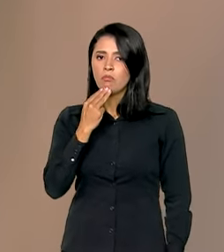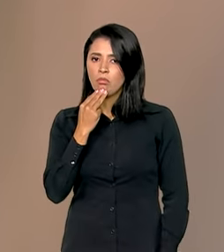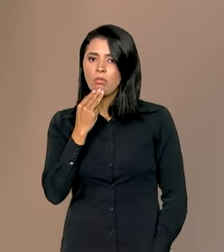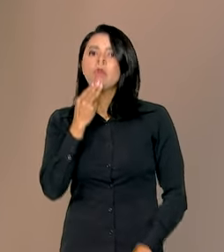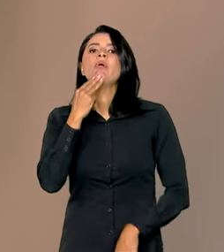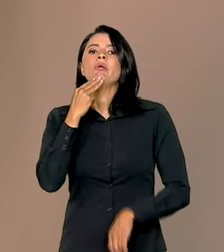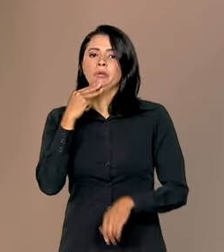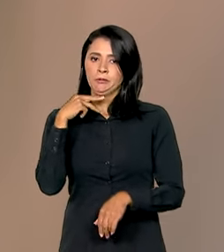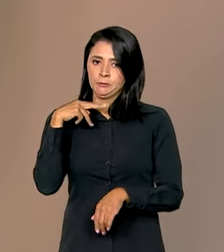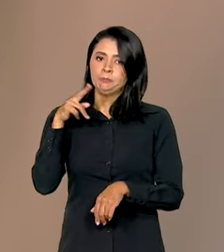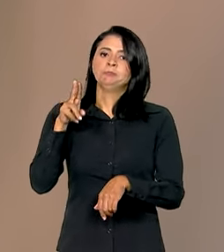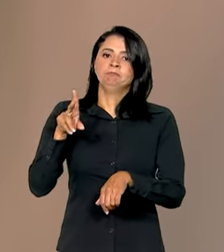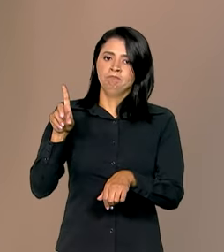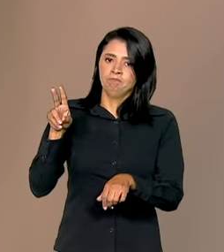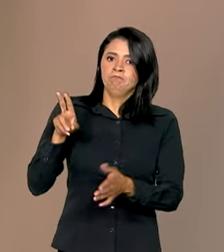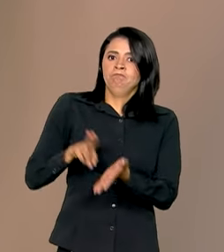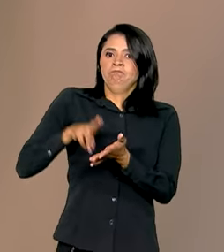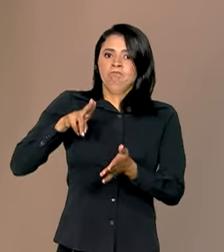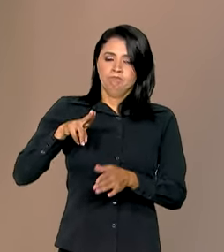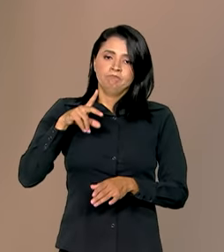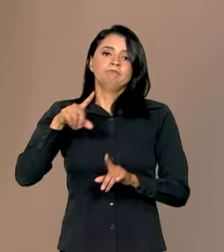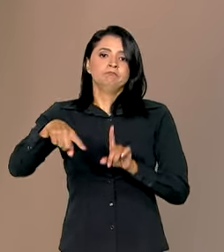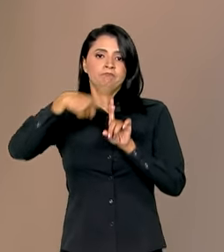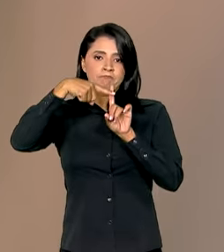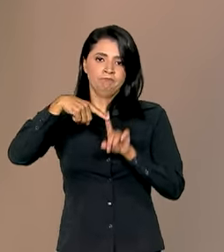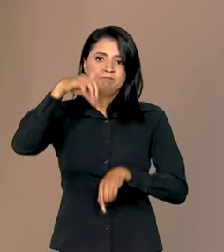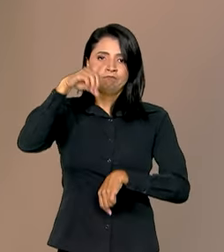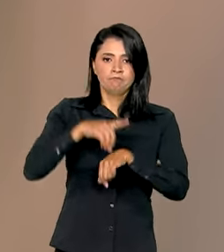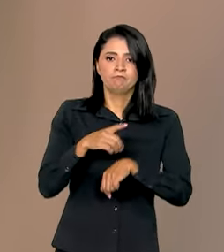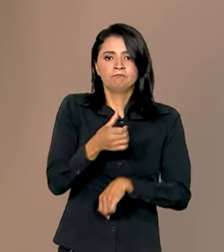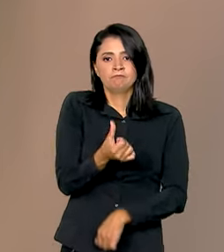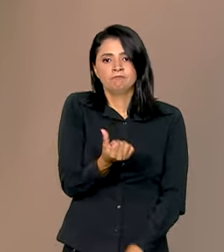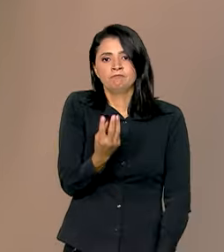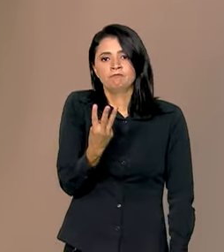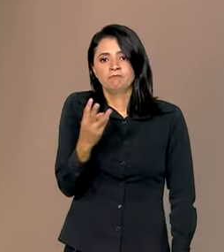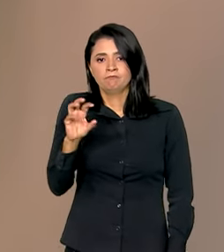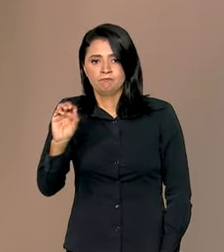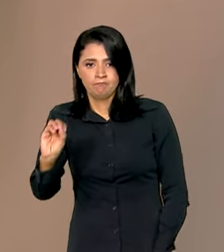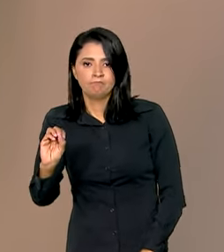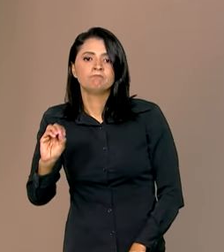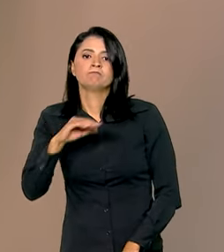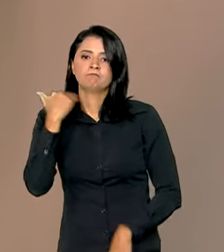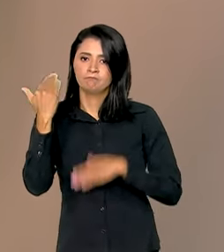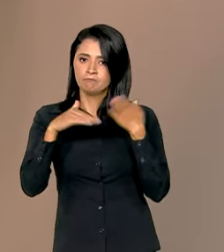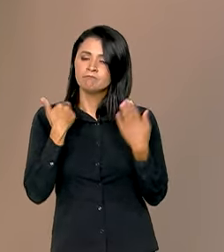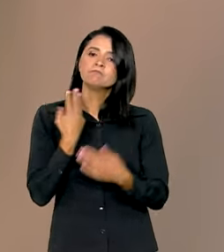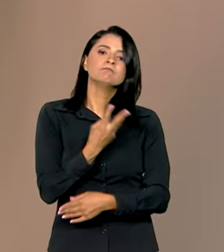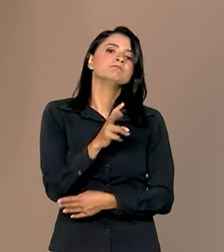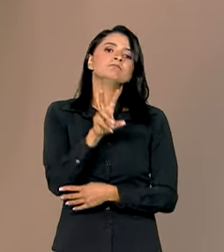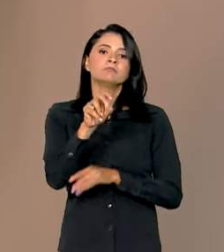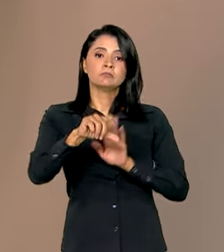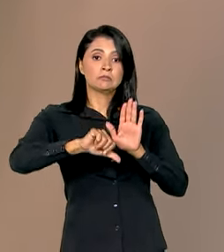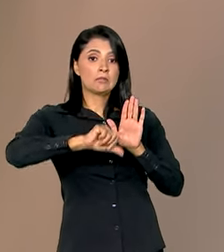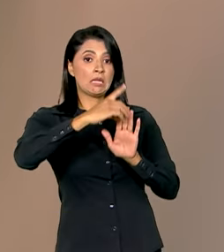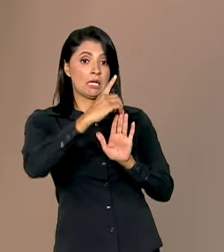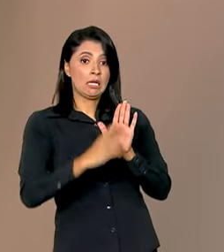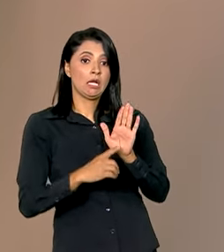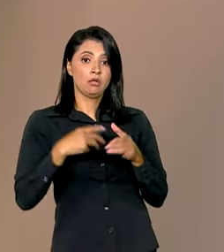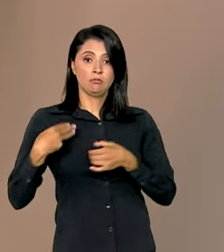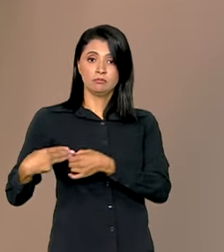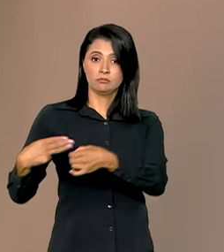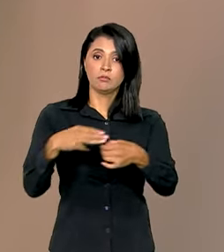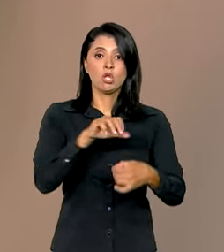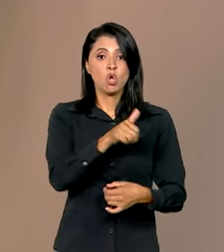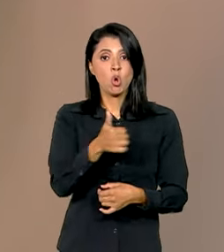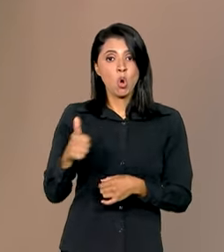casos prováveis de dengue e 630 mortes. Também foram publicados 350 decretos municipais e